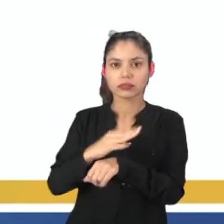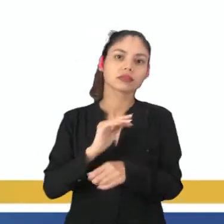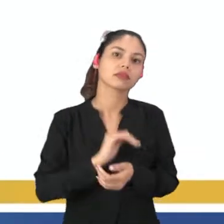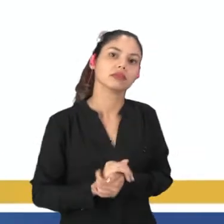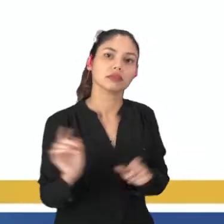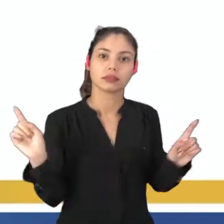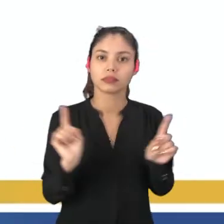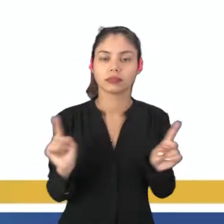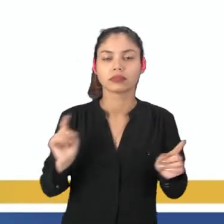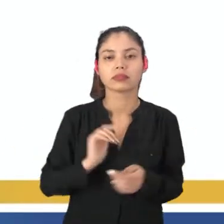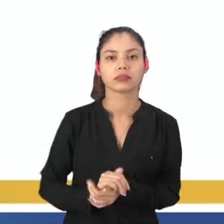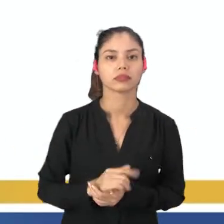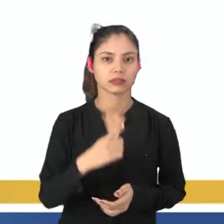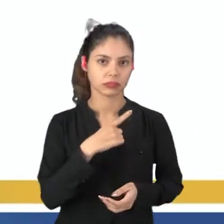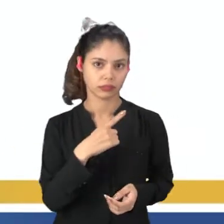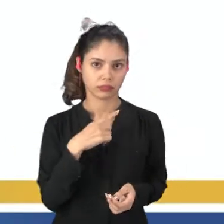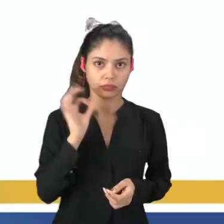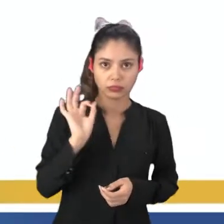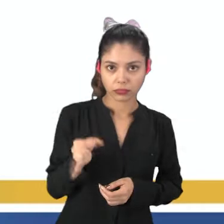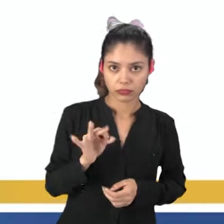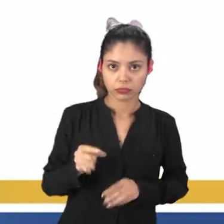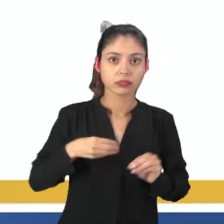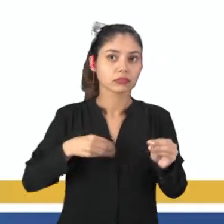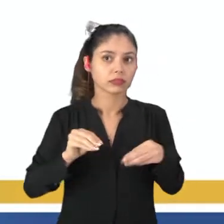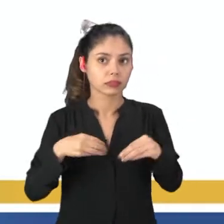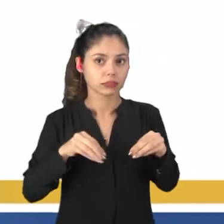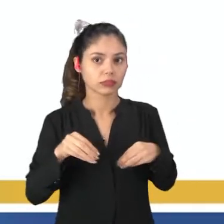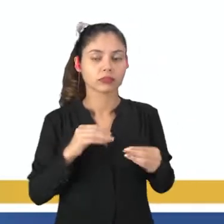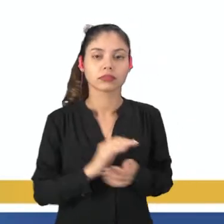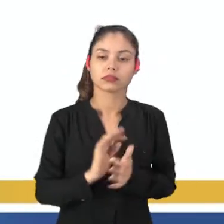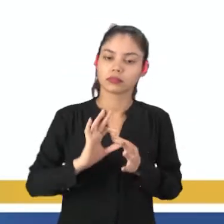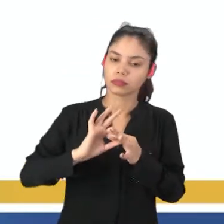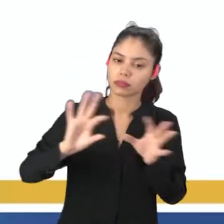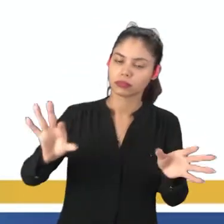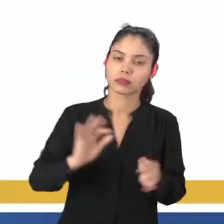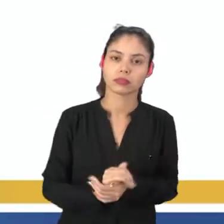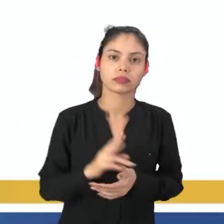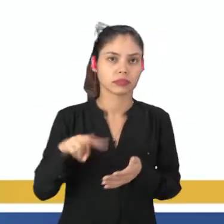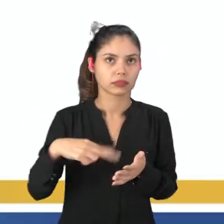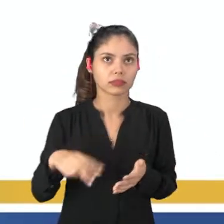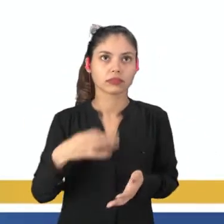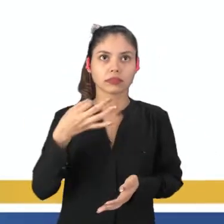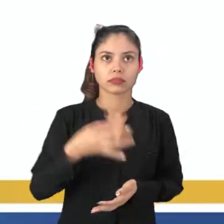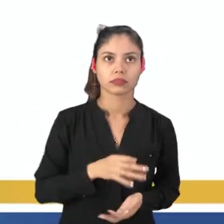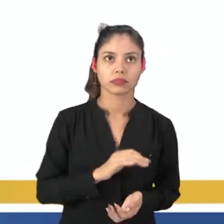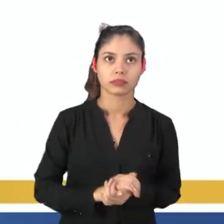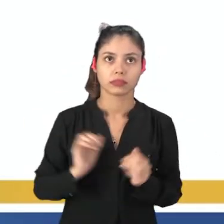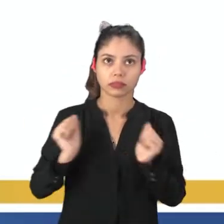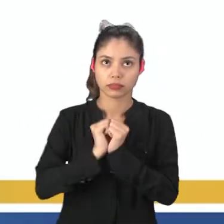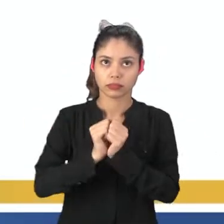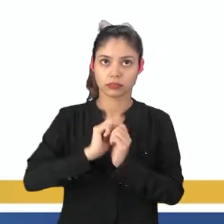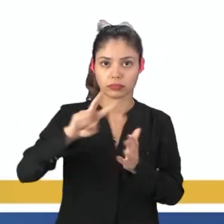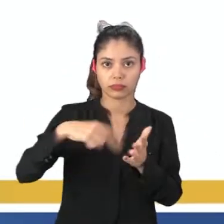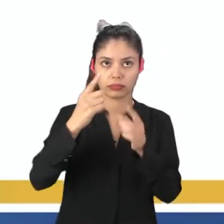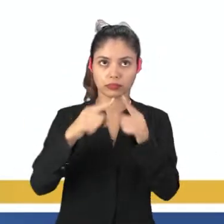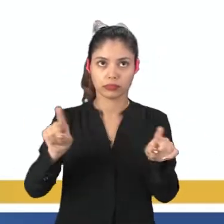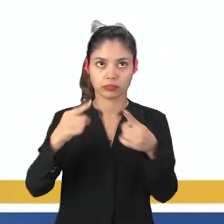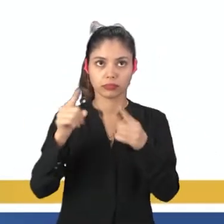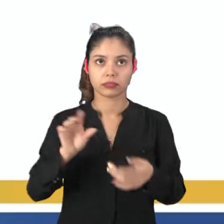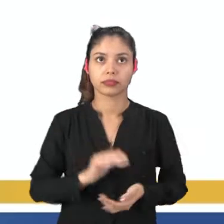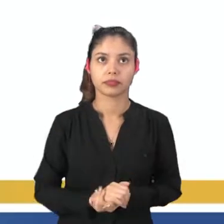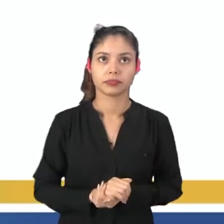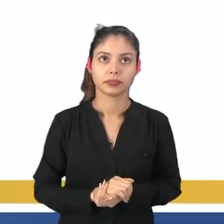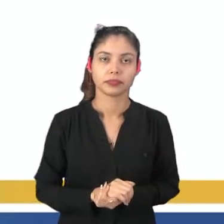previamente, não. Ela tem uma certa flexibilidade, liberdade pra dança, certo? Junção de dança e